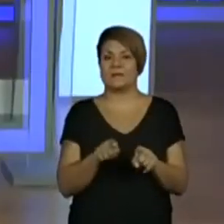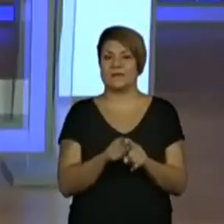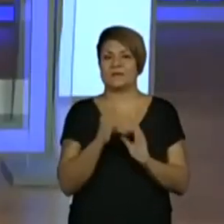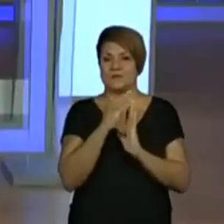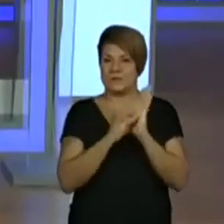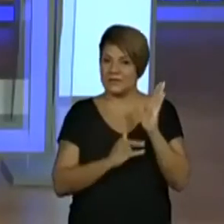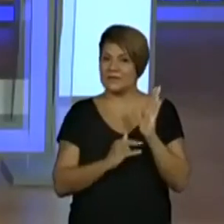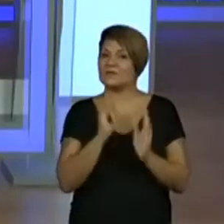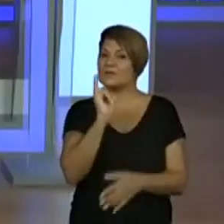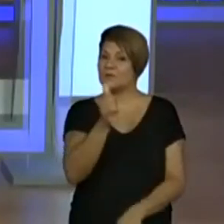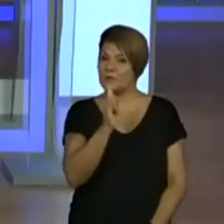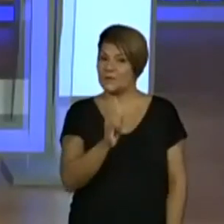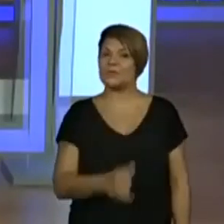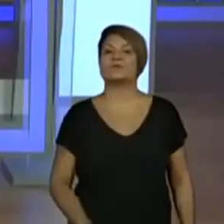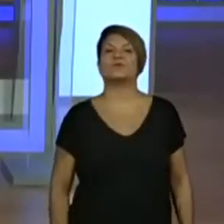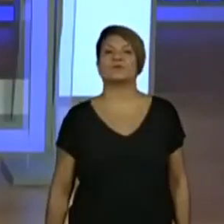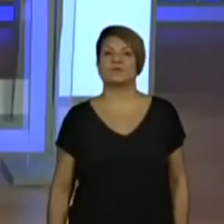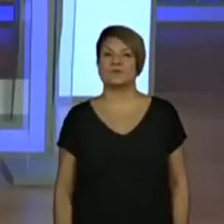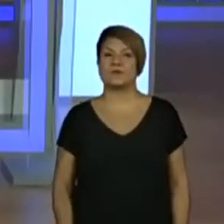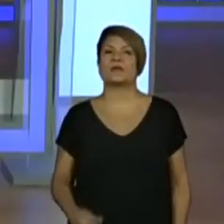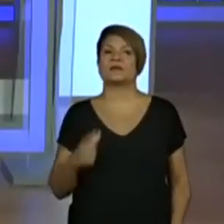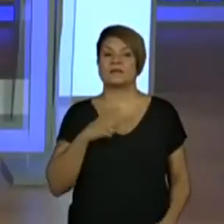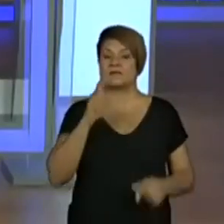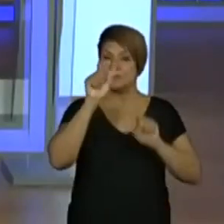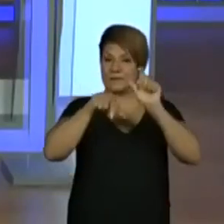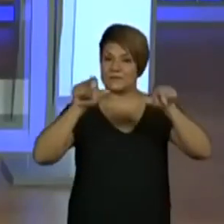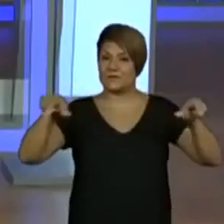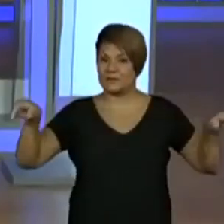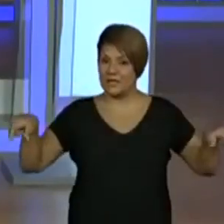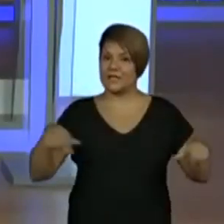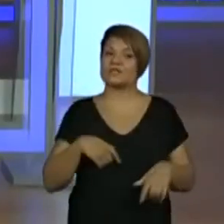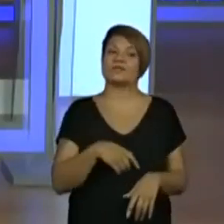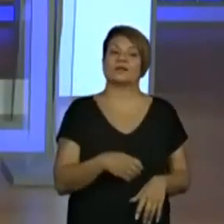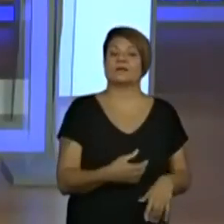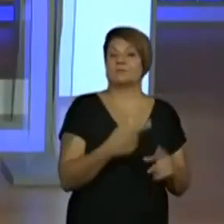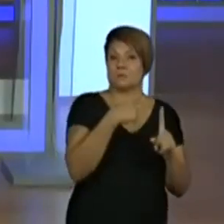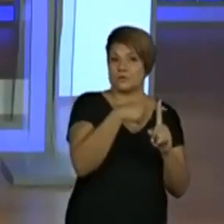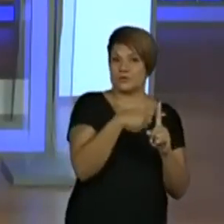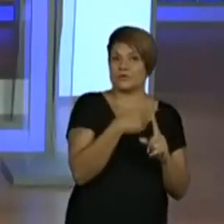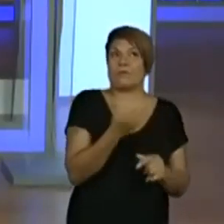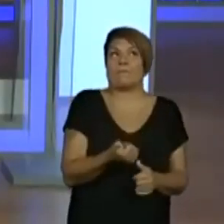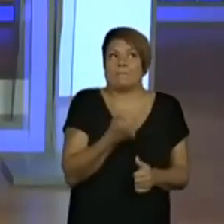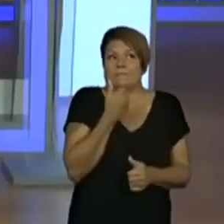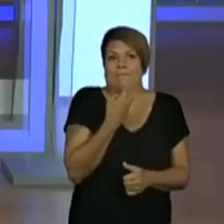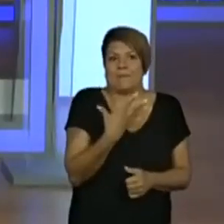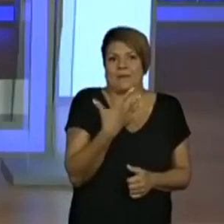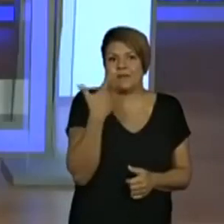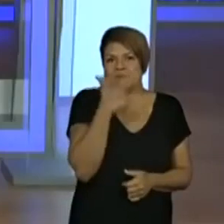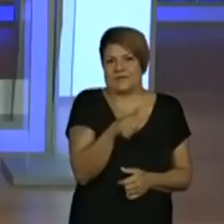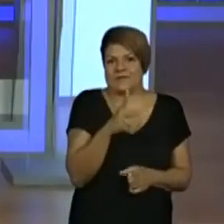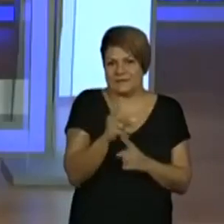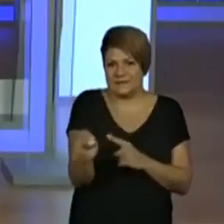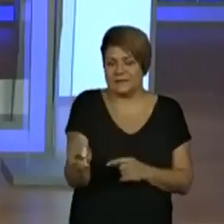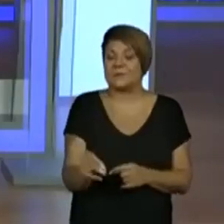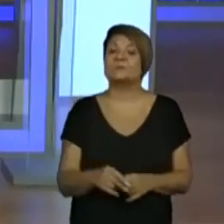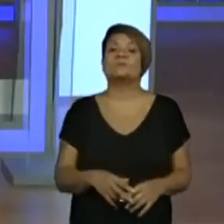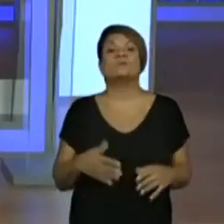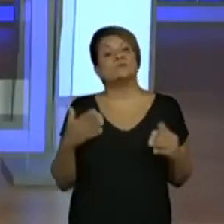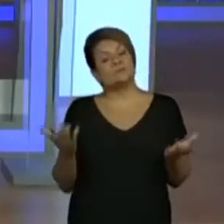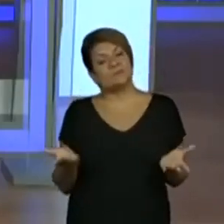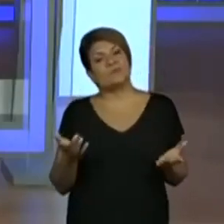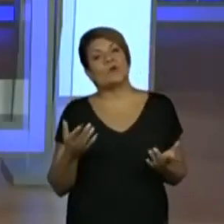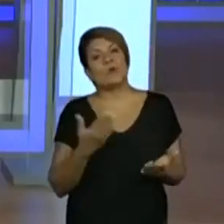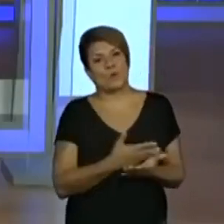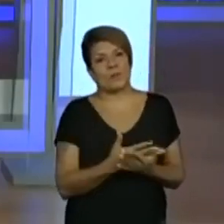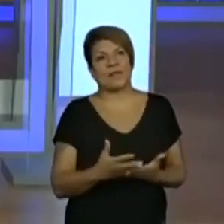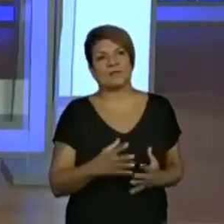é um conto. Tem personagens. O bem venceu, ainda bem. Começa toda uma situação de